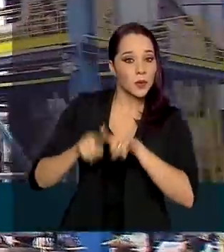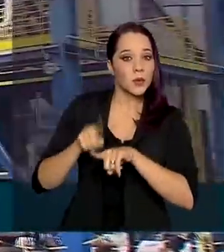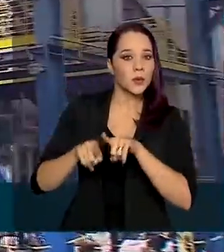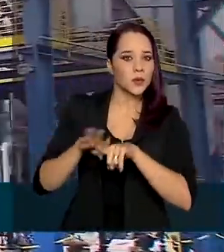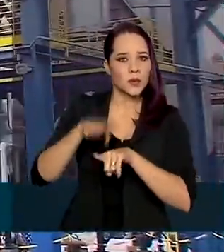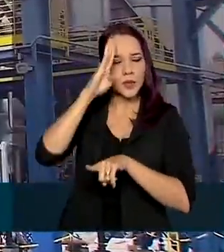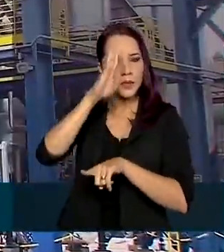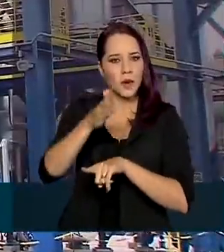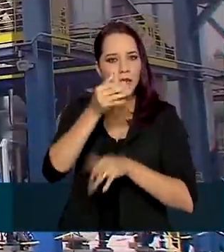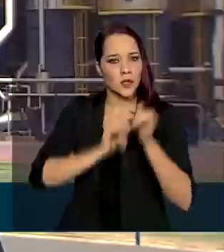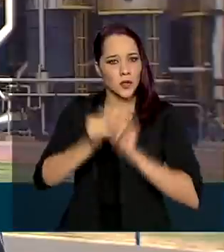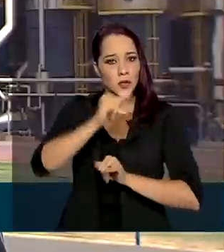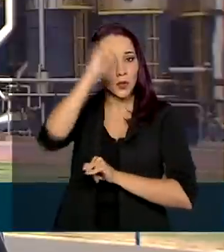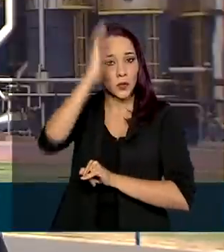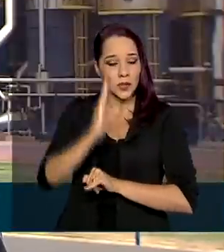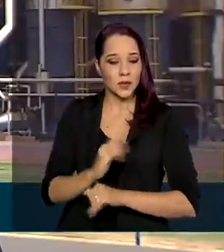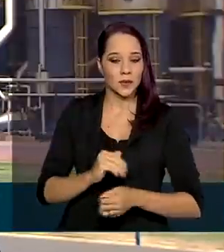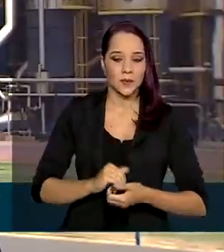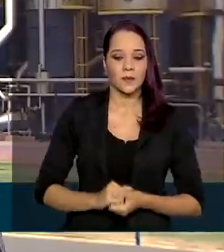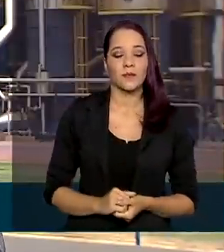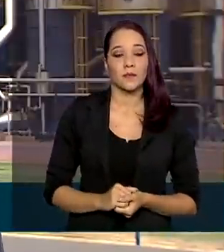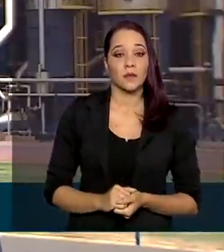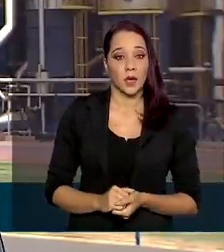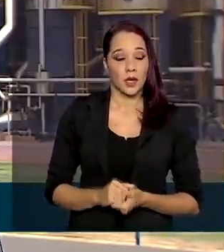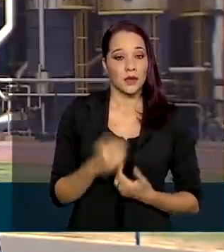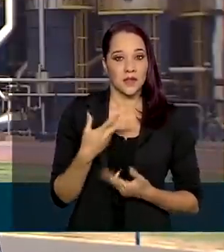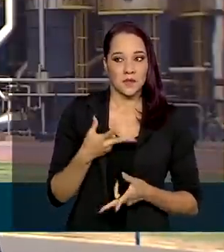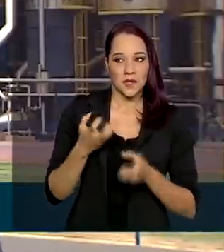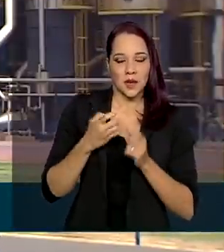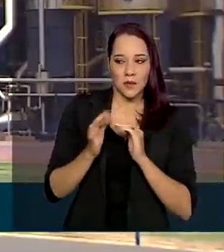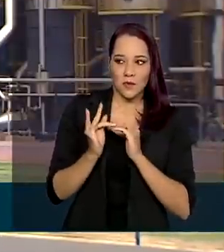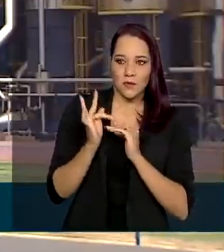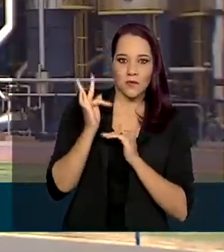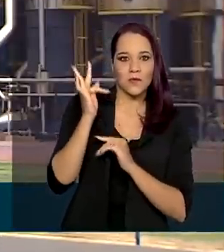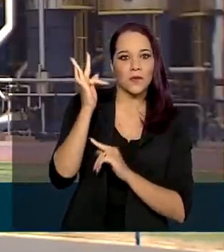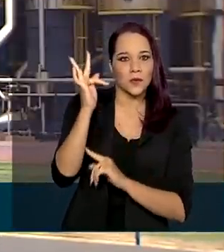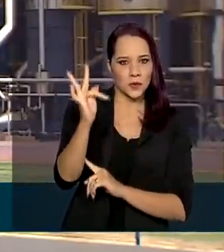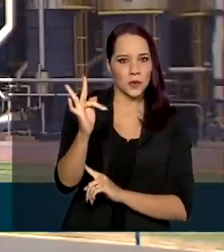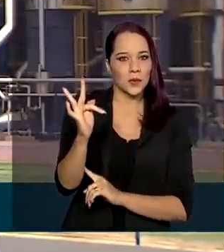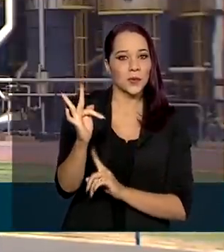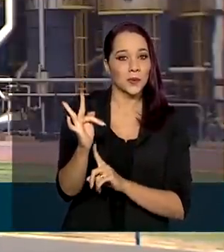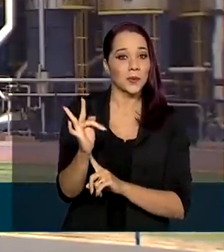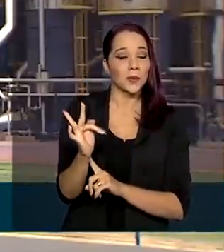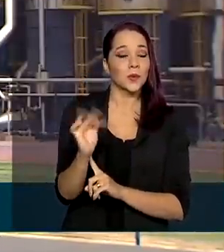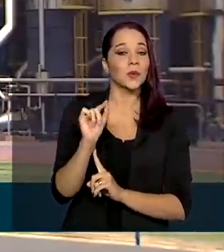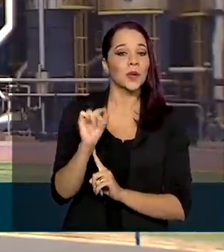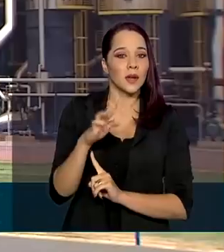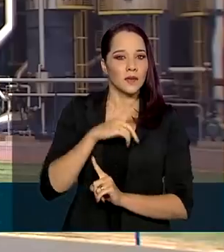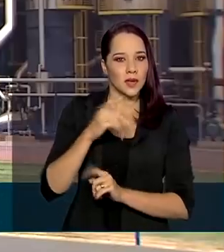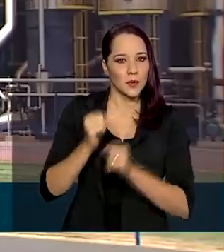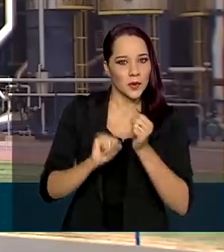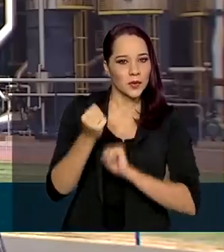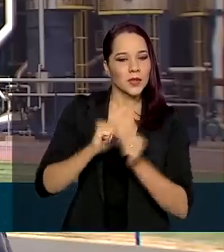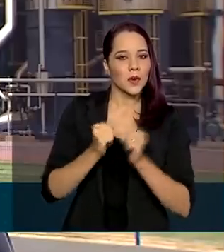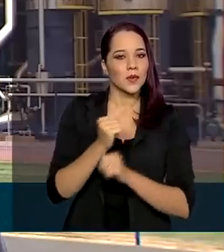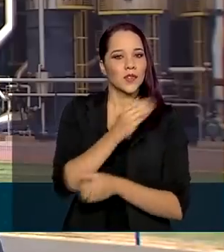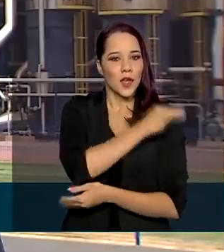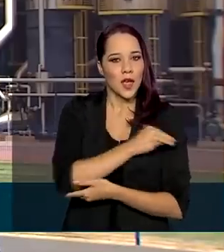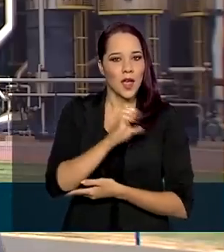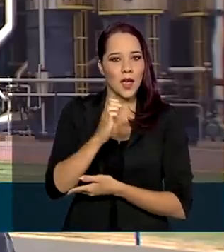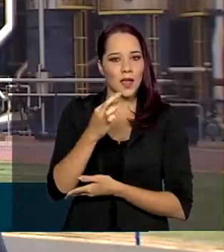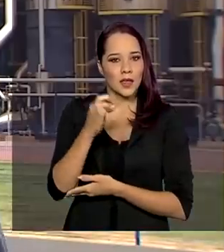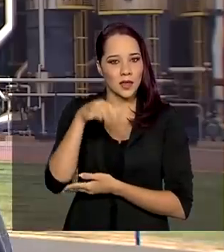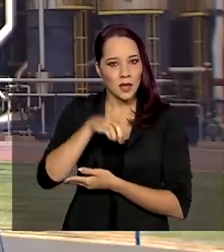matriz energética do país. Nós vemos, num futuro muito próximo, a produção de etanol de milho, pelo menos,